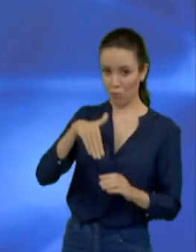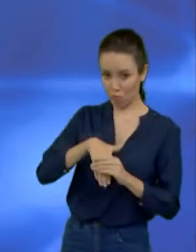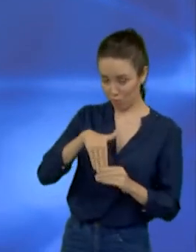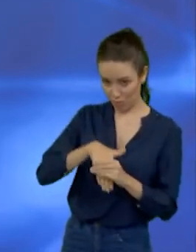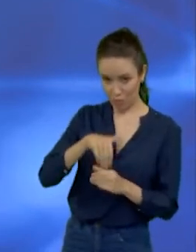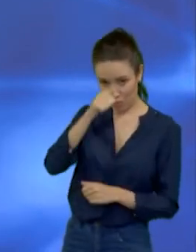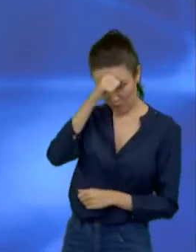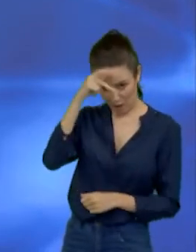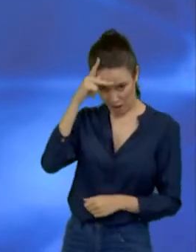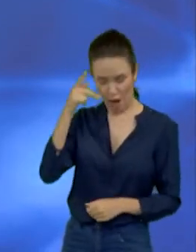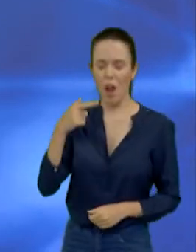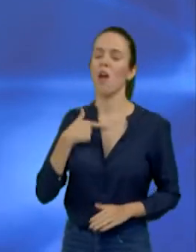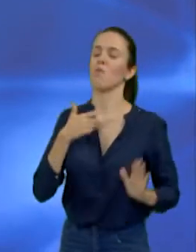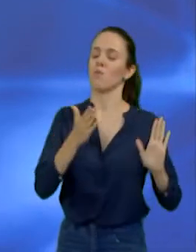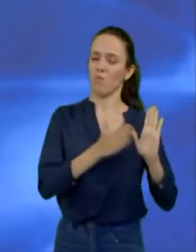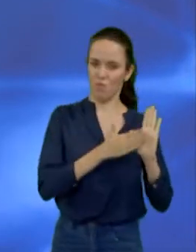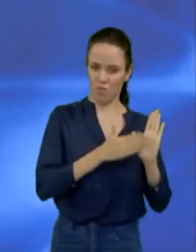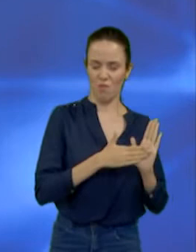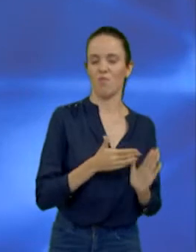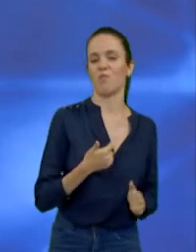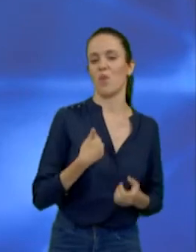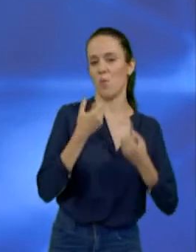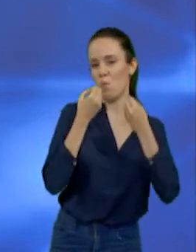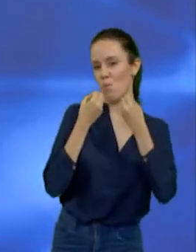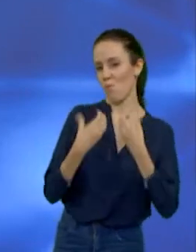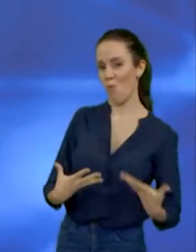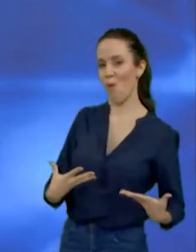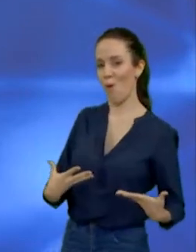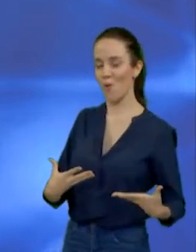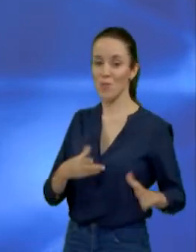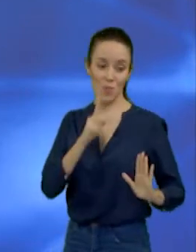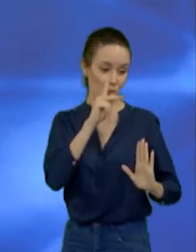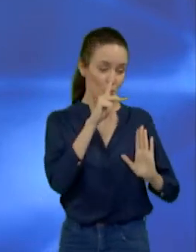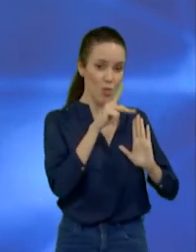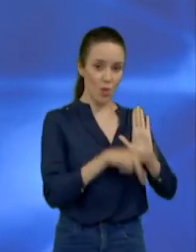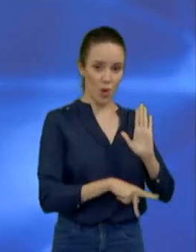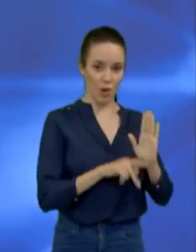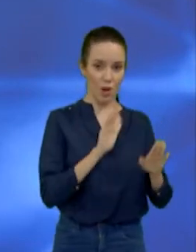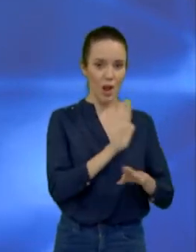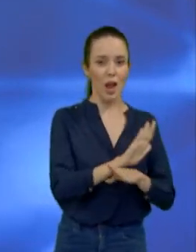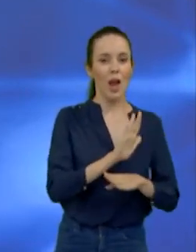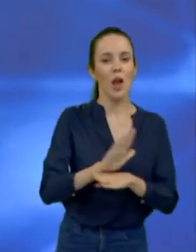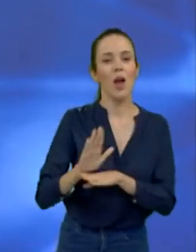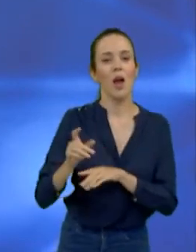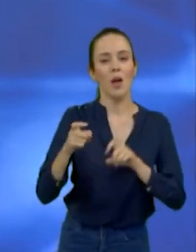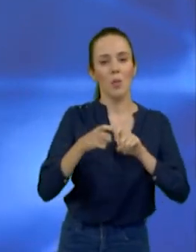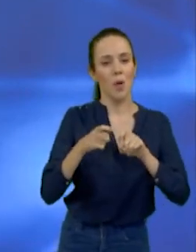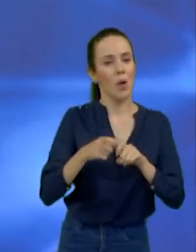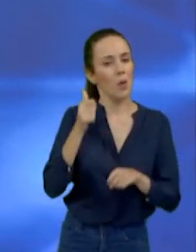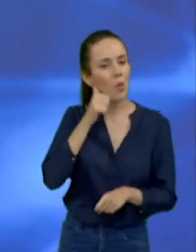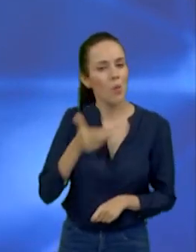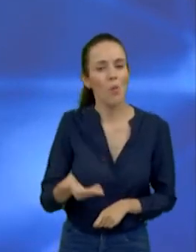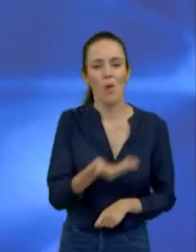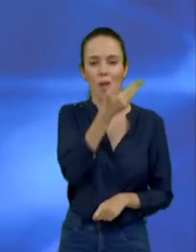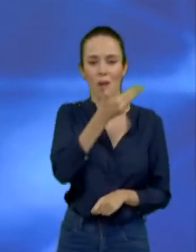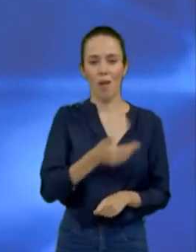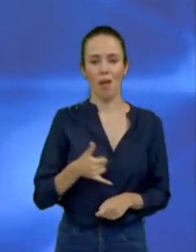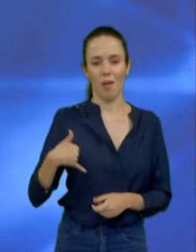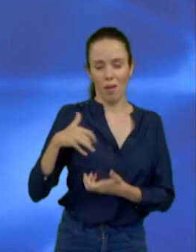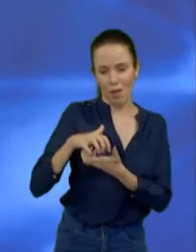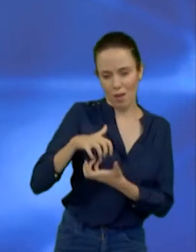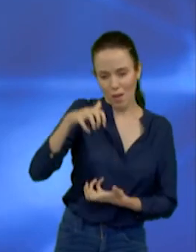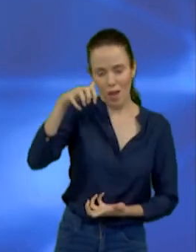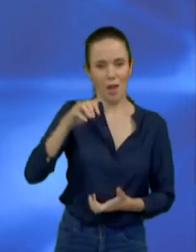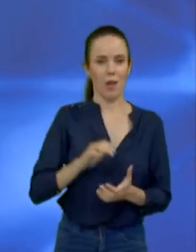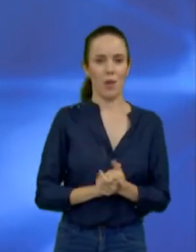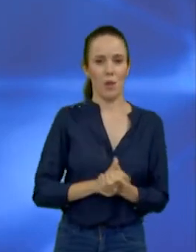certeza, se a gente executar esses projetos, a população vai ter especialidade da mulher, vai do idoso, vai